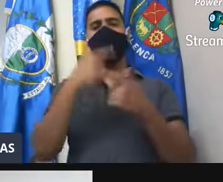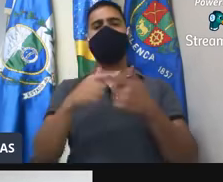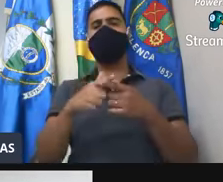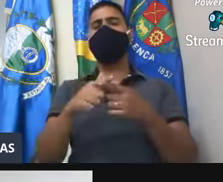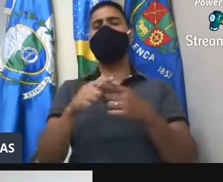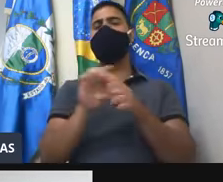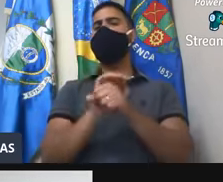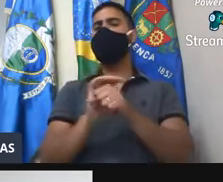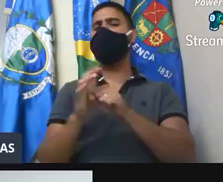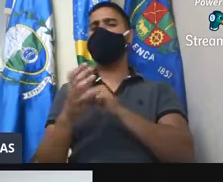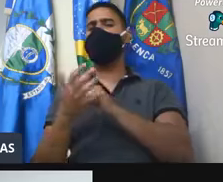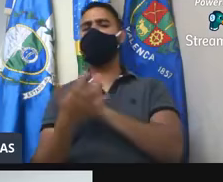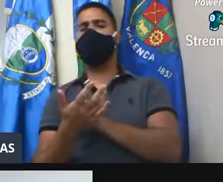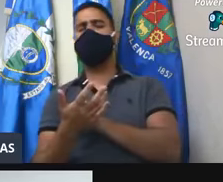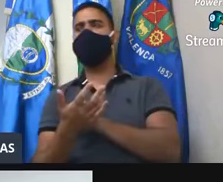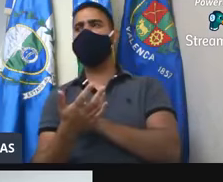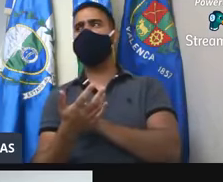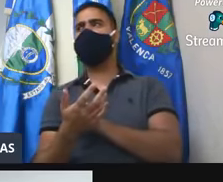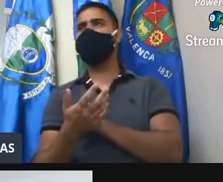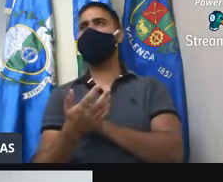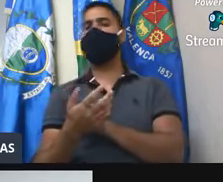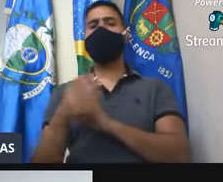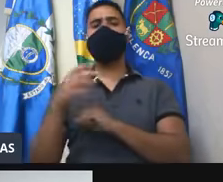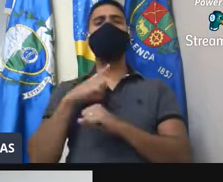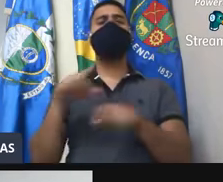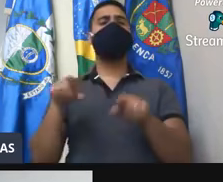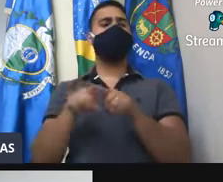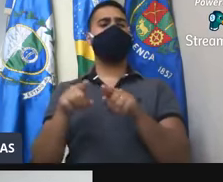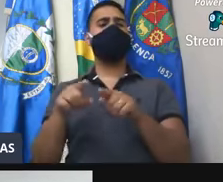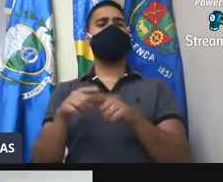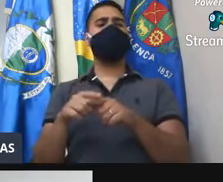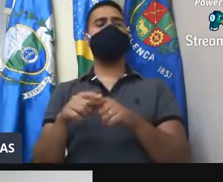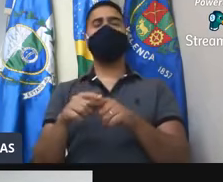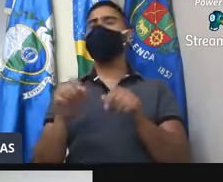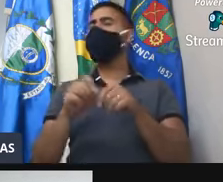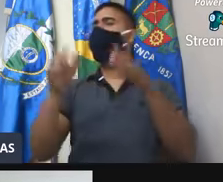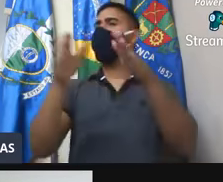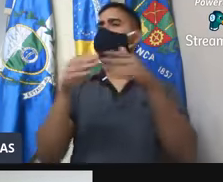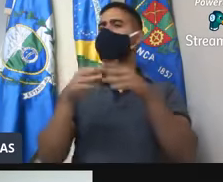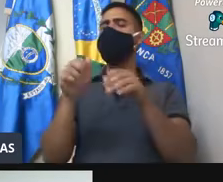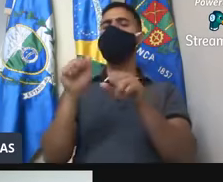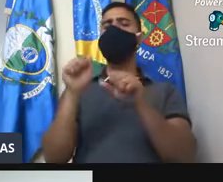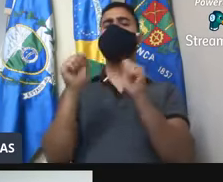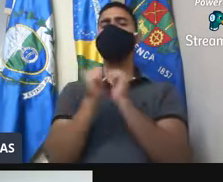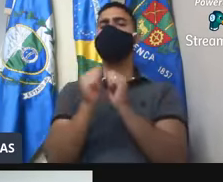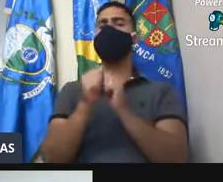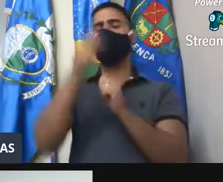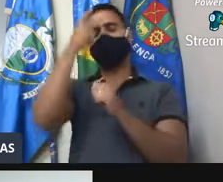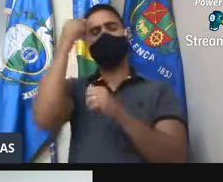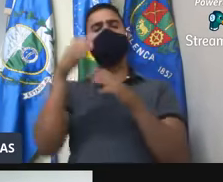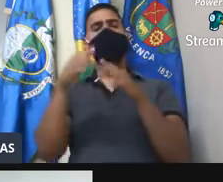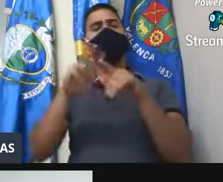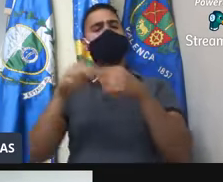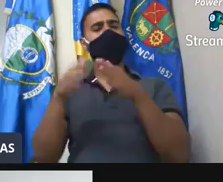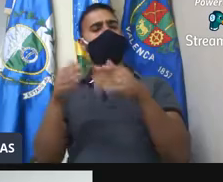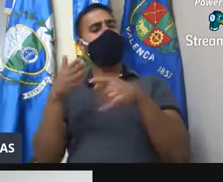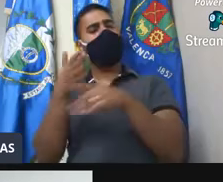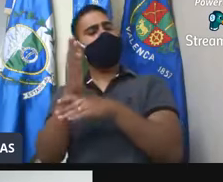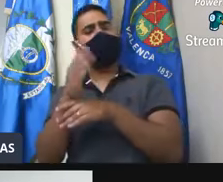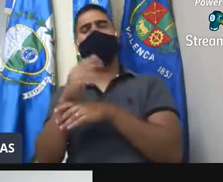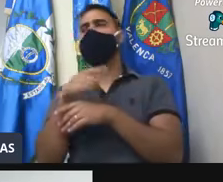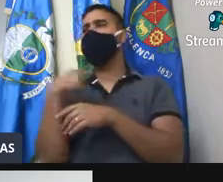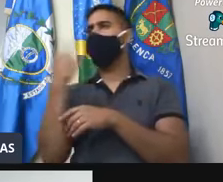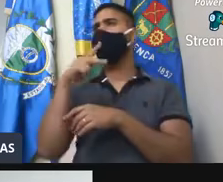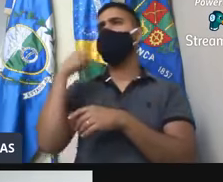acentuou-se essa questão e nós temos uma ação com a Associação Comercial e eu peço a aprovação dos nobres vereadores